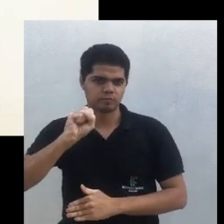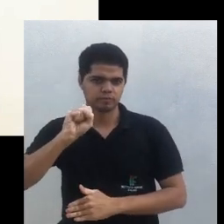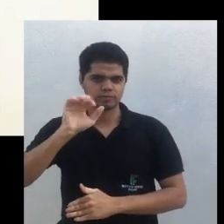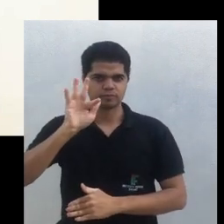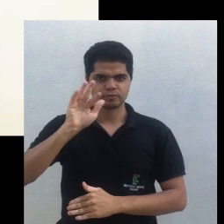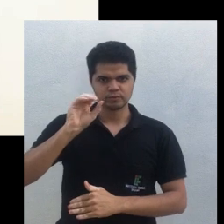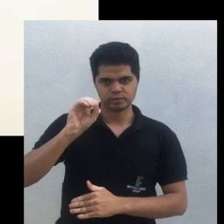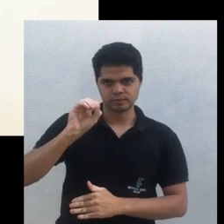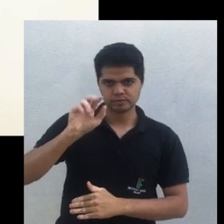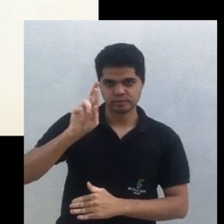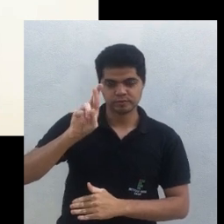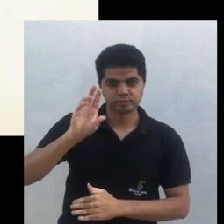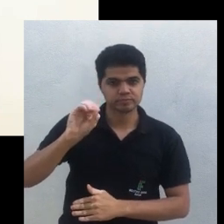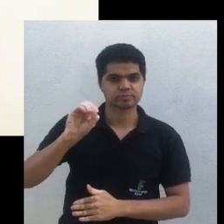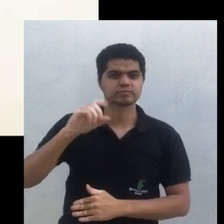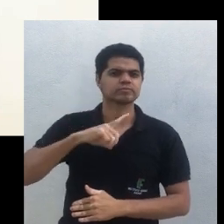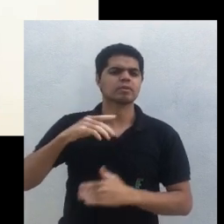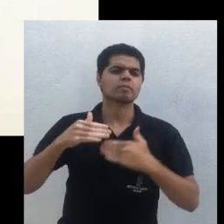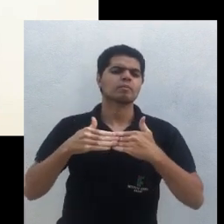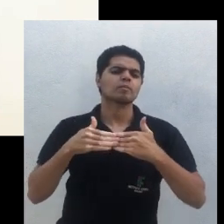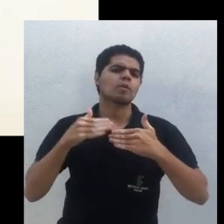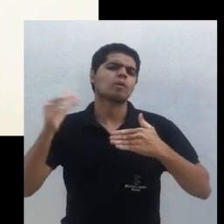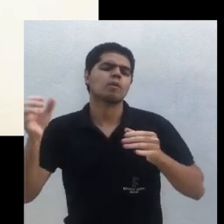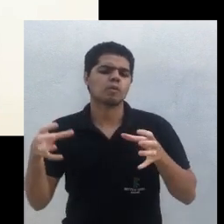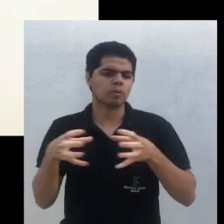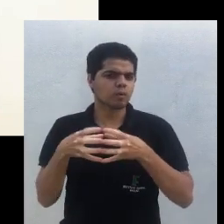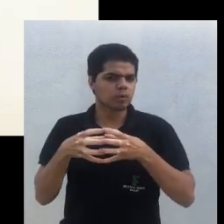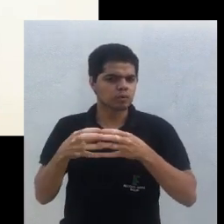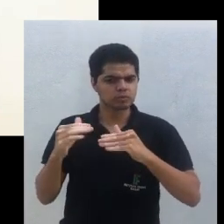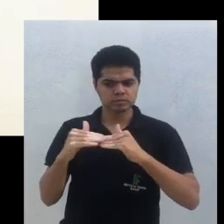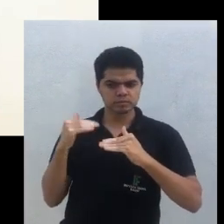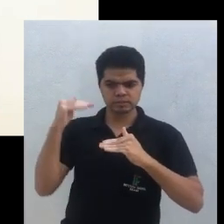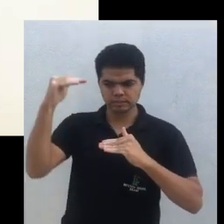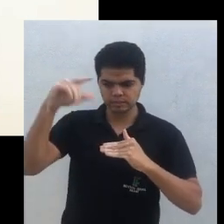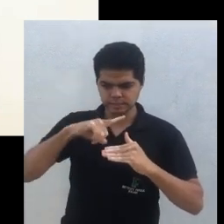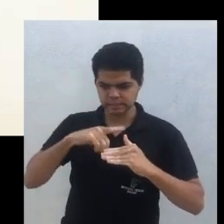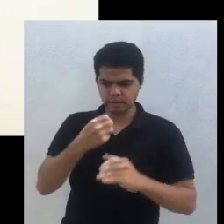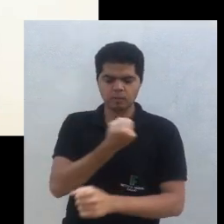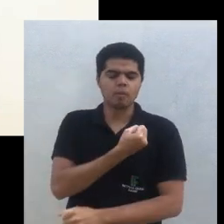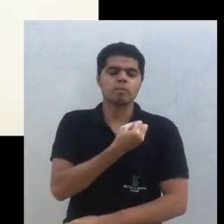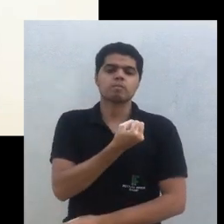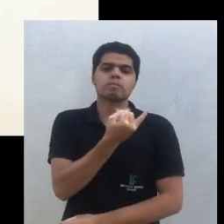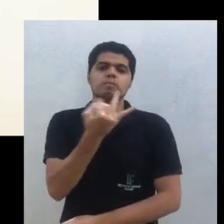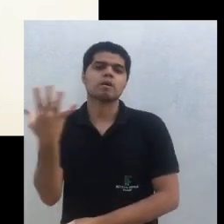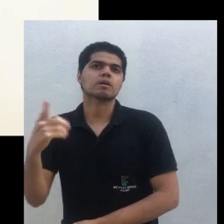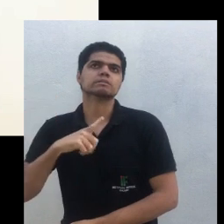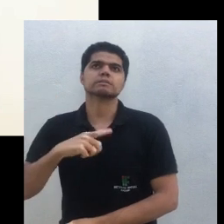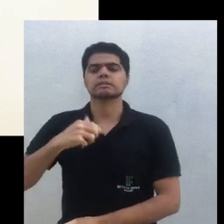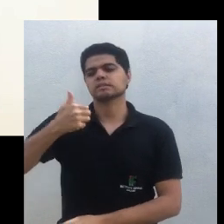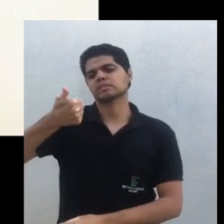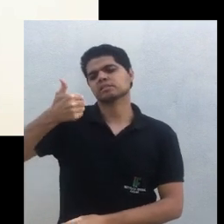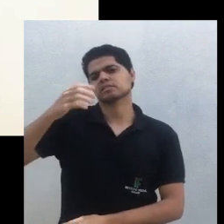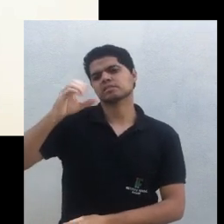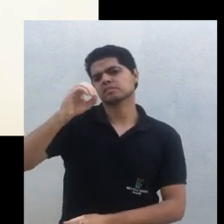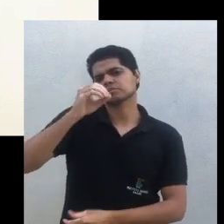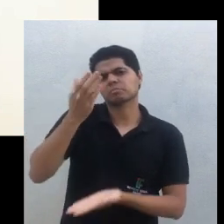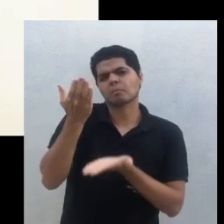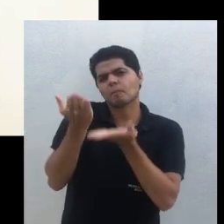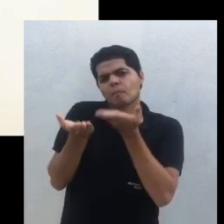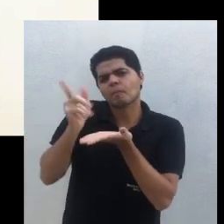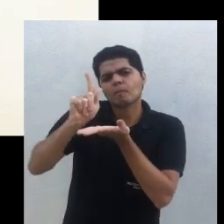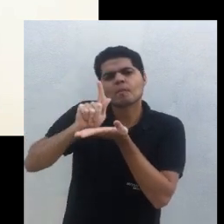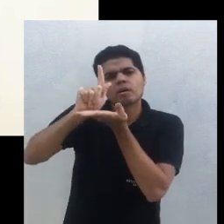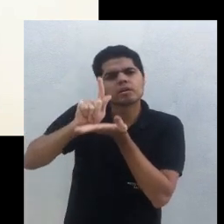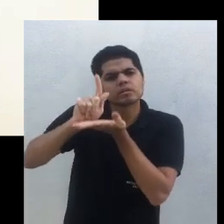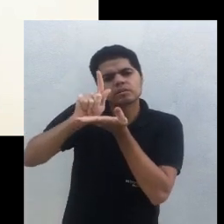adubo orgânico fosfatado nos canteiros se fosse na agricultura convencional ele teria que fazer 600 gramas de super